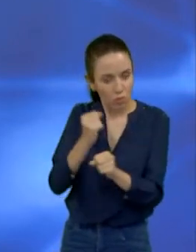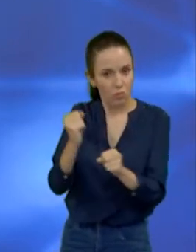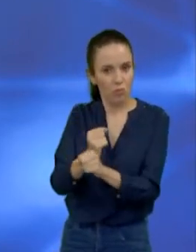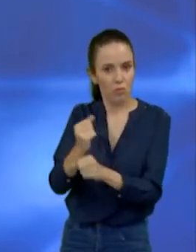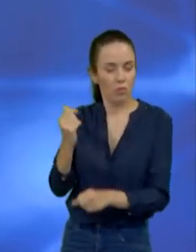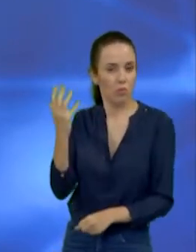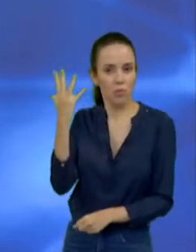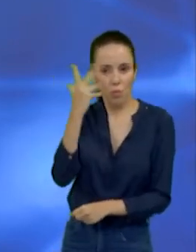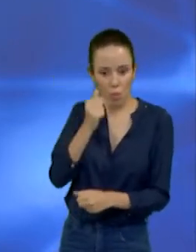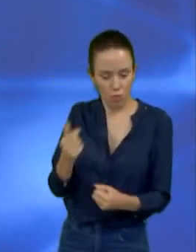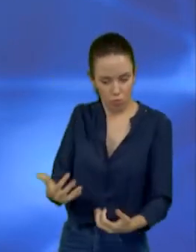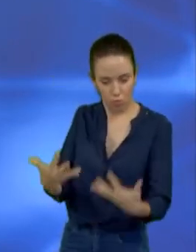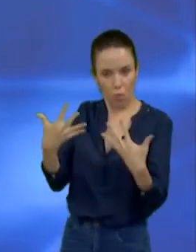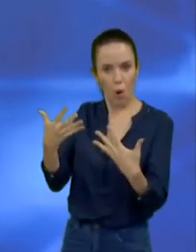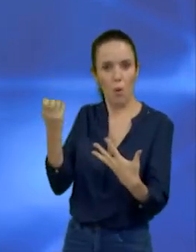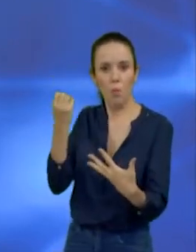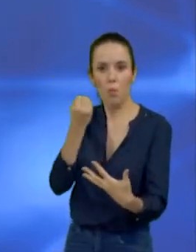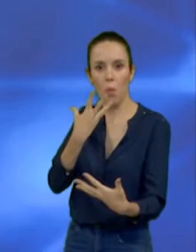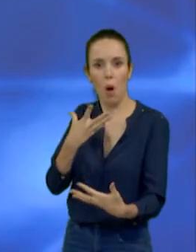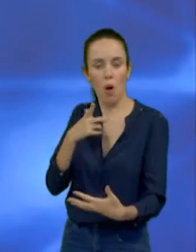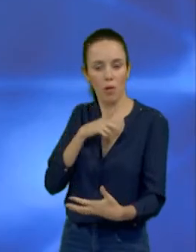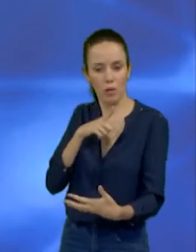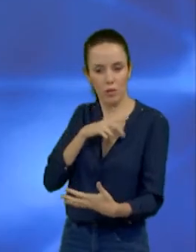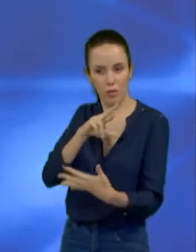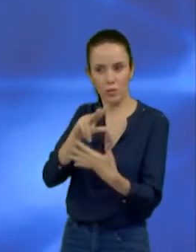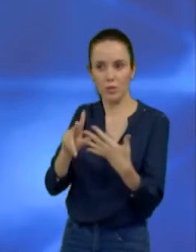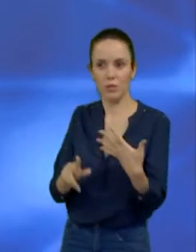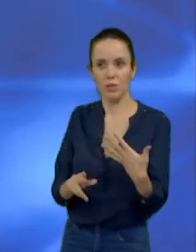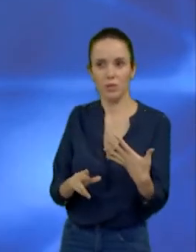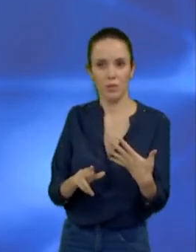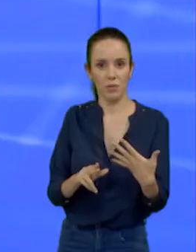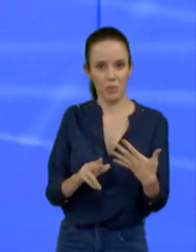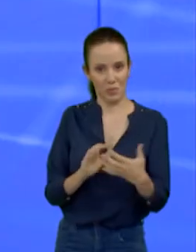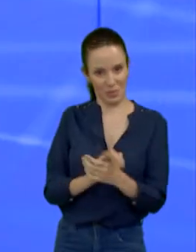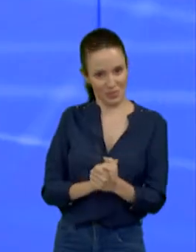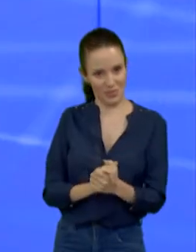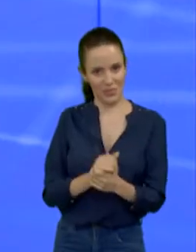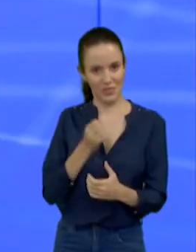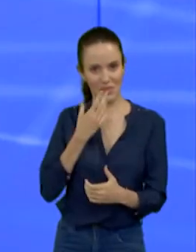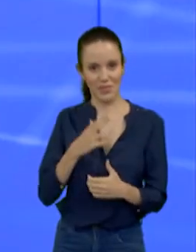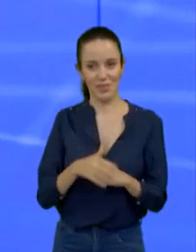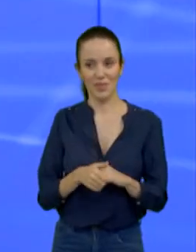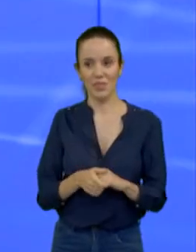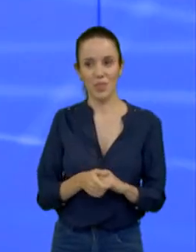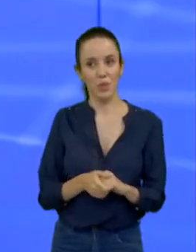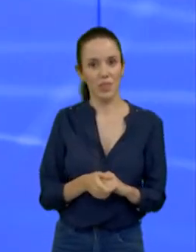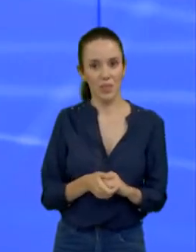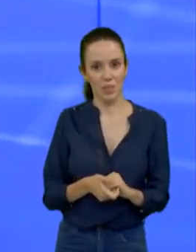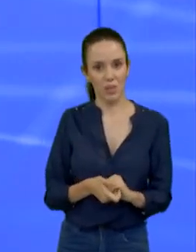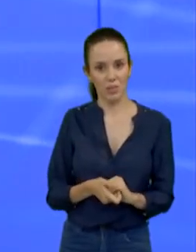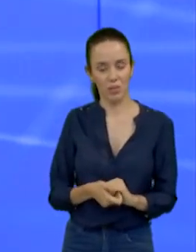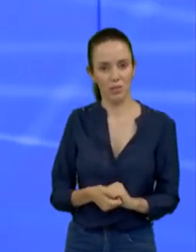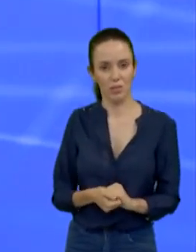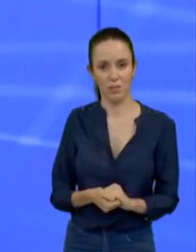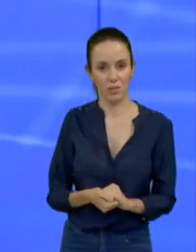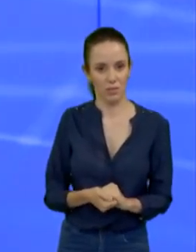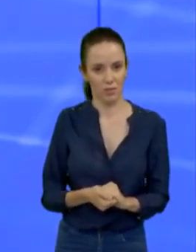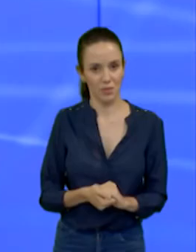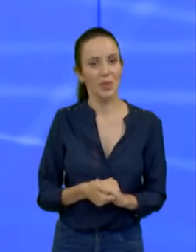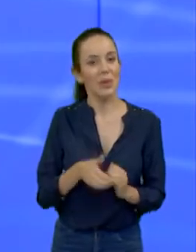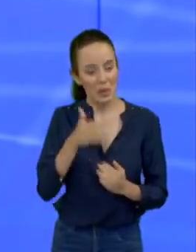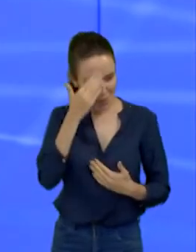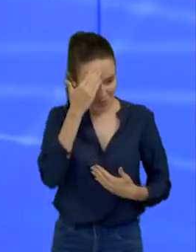sim, gastando menos do que o hospital da Costa Sul. Ok, candidatos. Muito obrigado pela presença nessa rodada de perguntas e